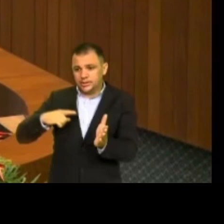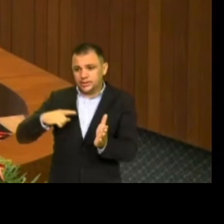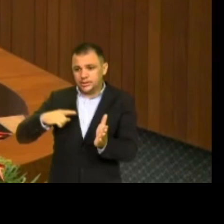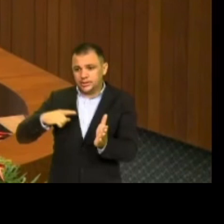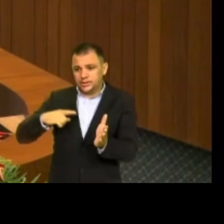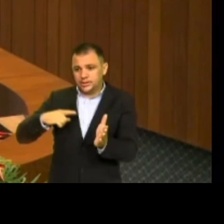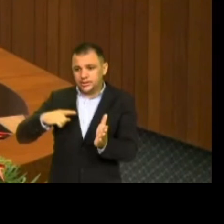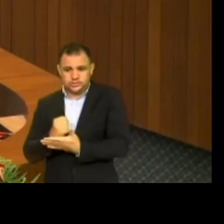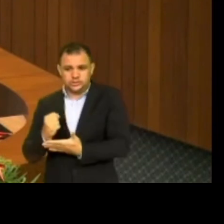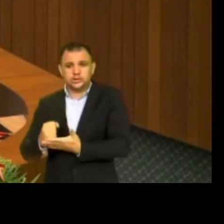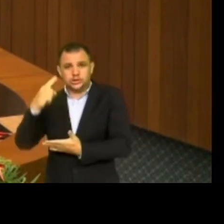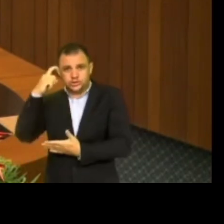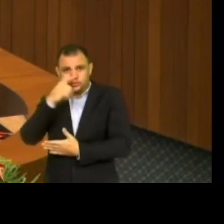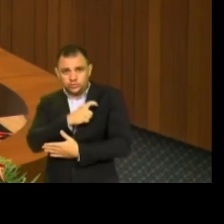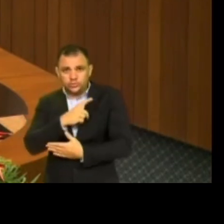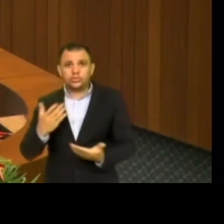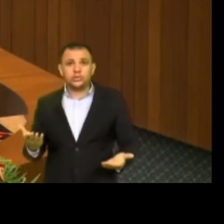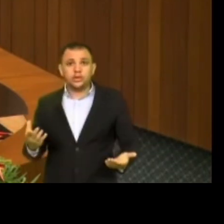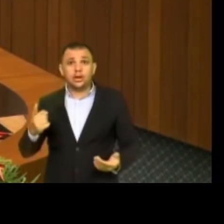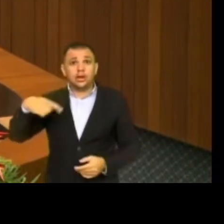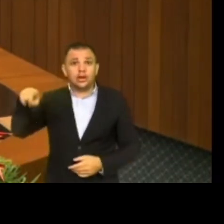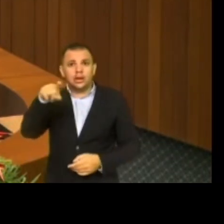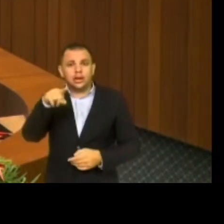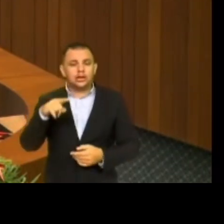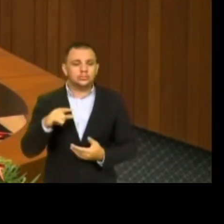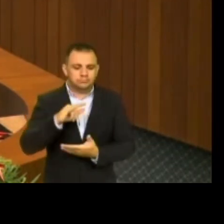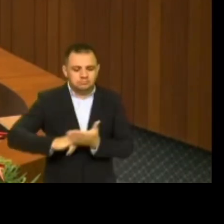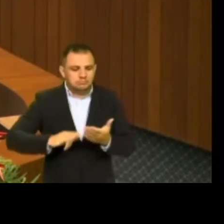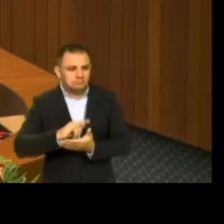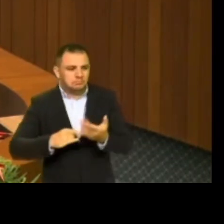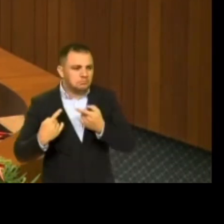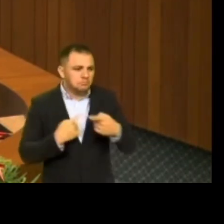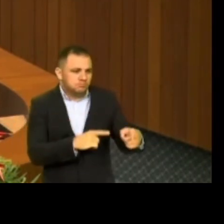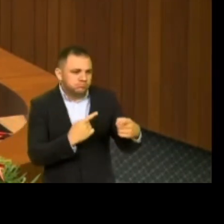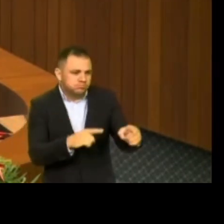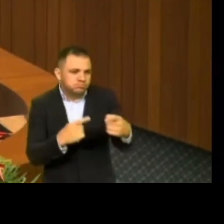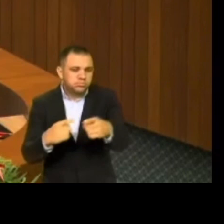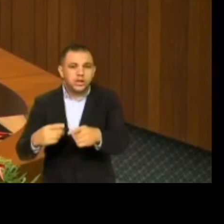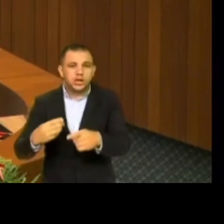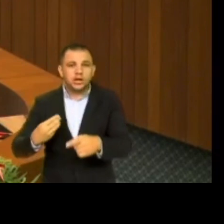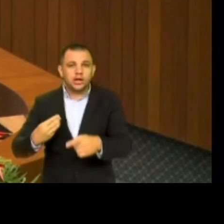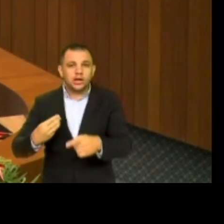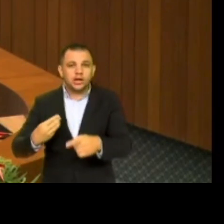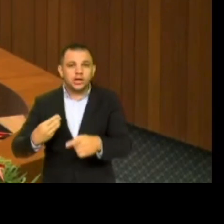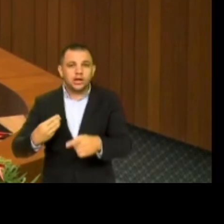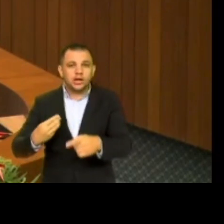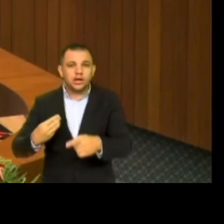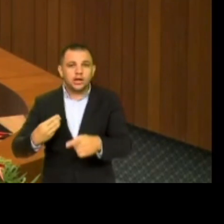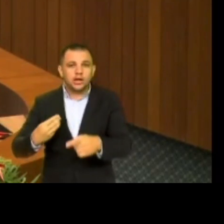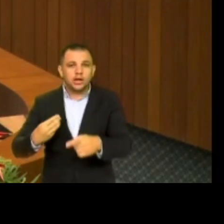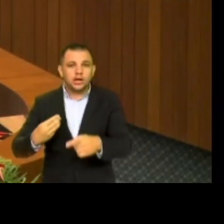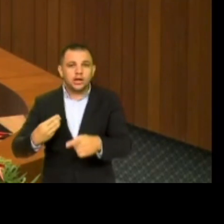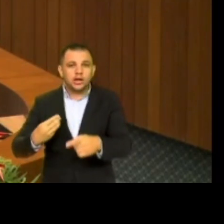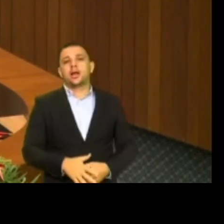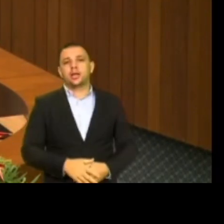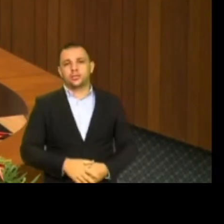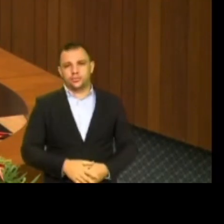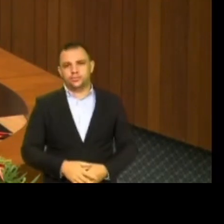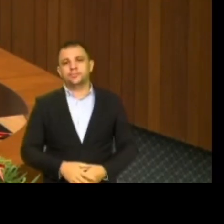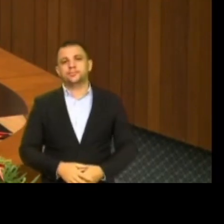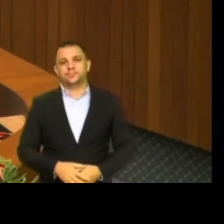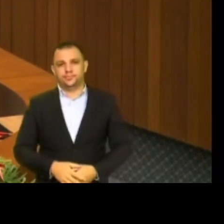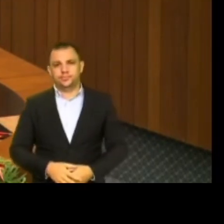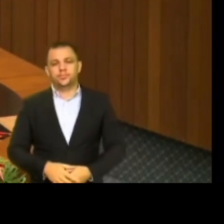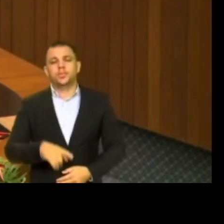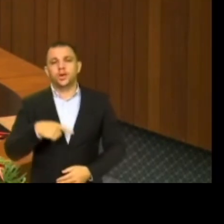Ele dificulta a vida para poder comprar depois a preço de banana. Então, nós vamos levar